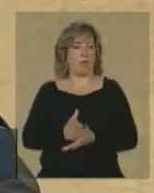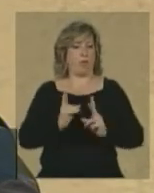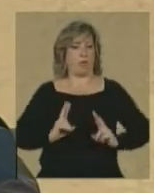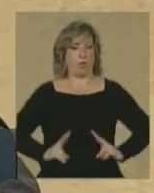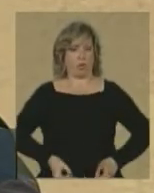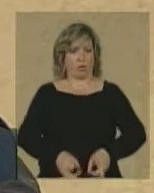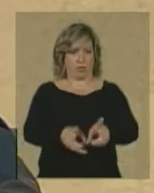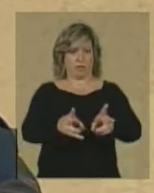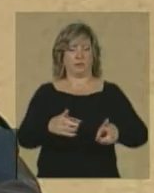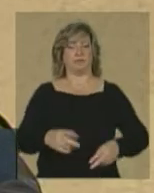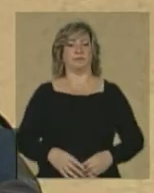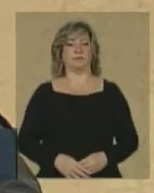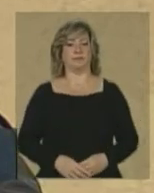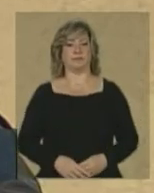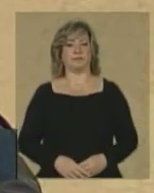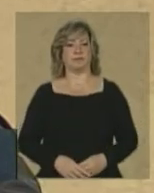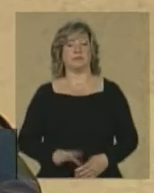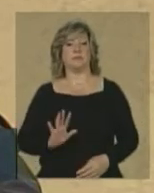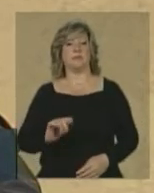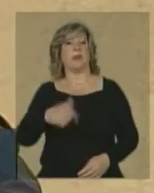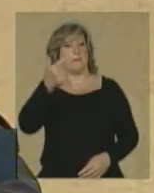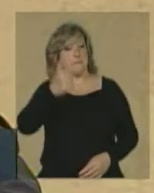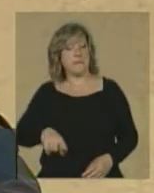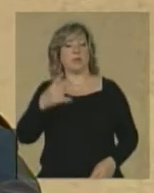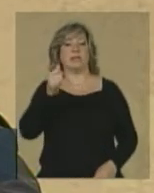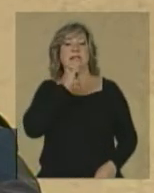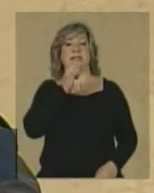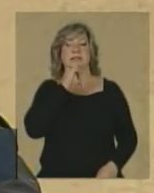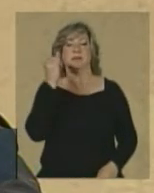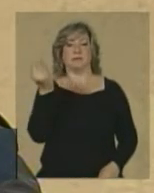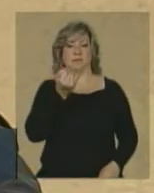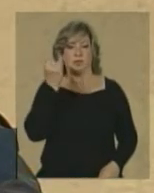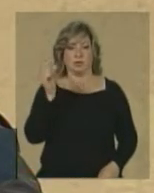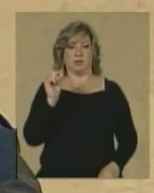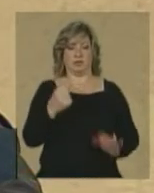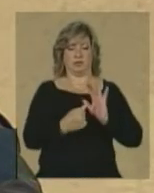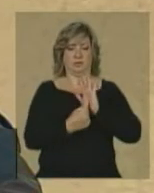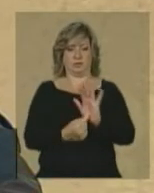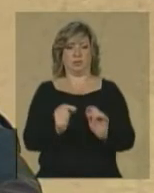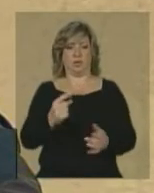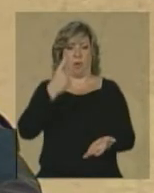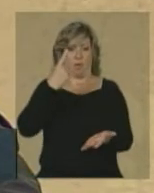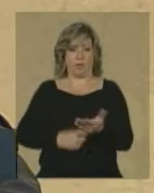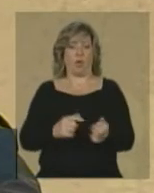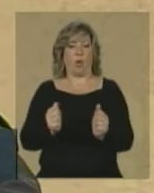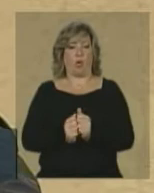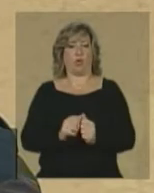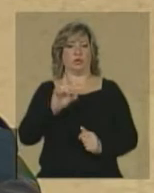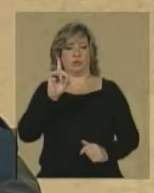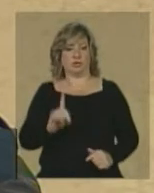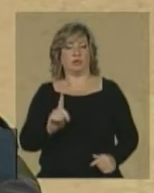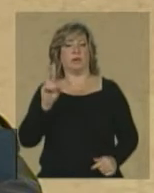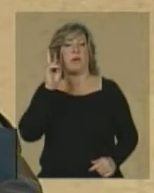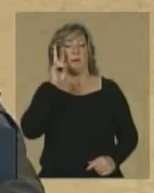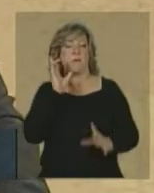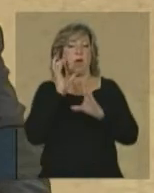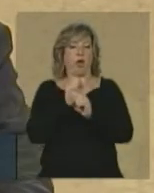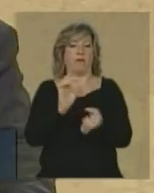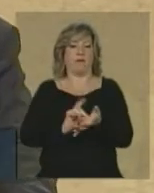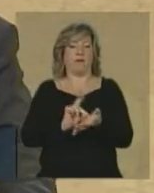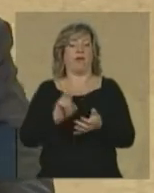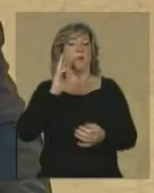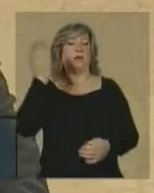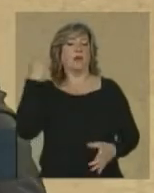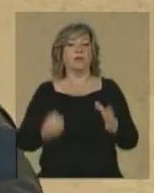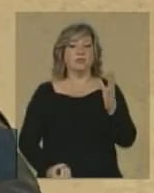democrática. Mais um exemplo relevante de compromisso com o direito à memória e a verdade com substâncias no lançamento em